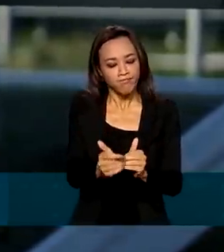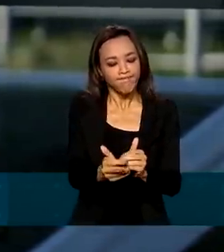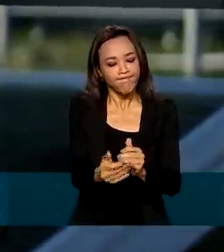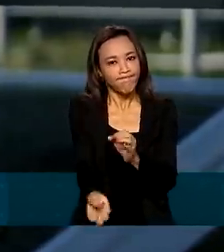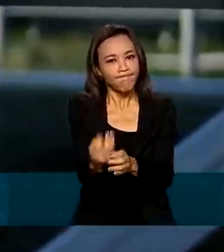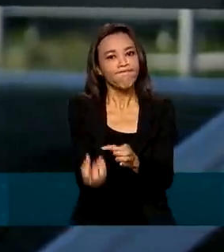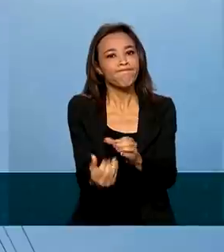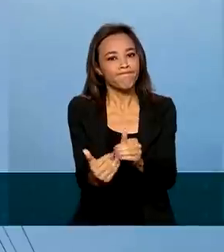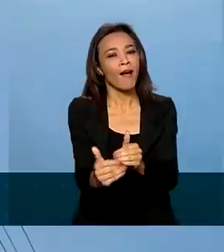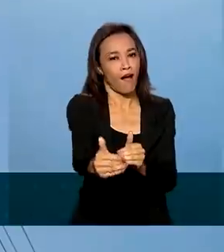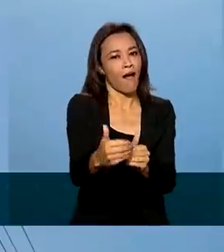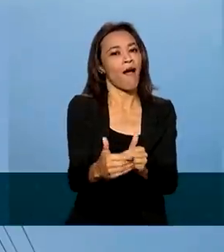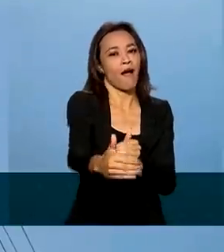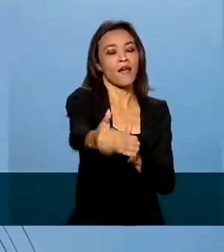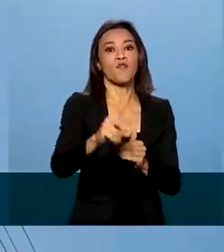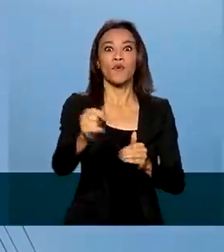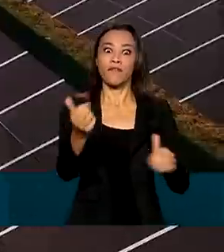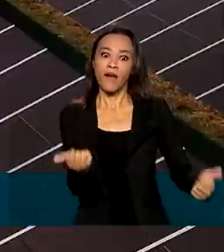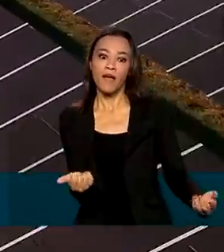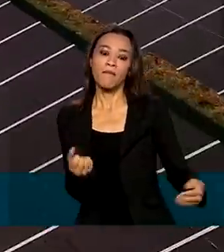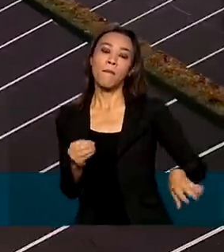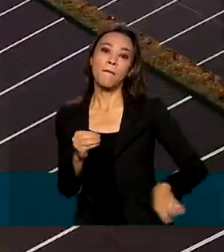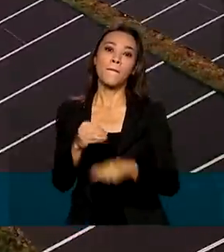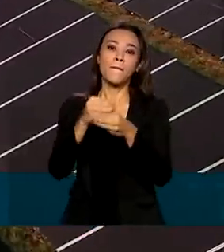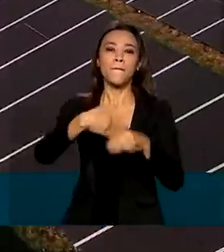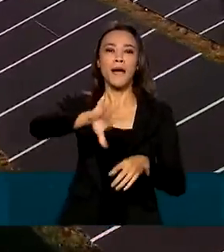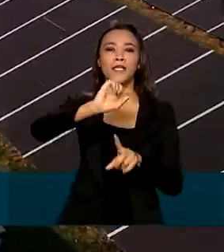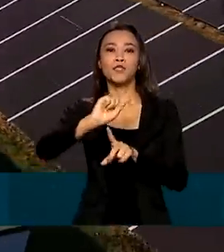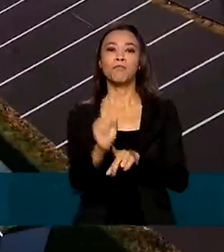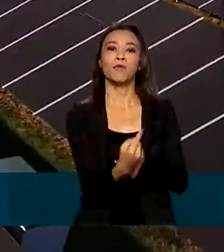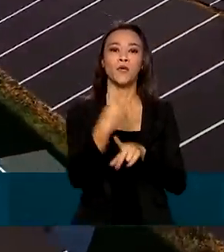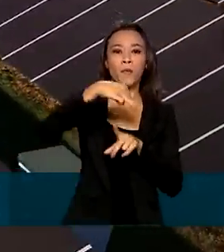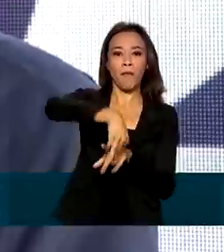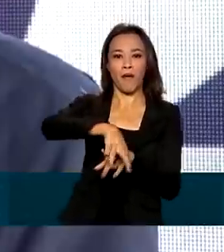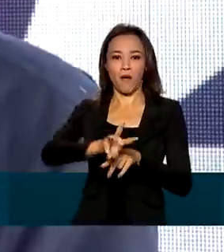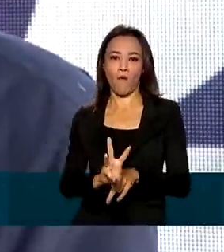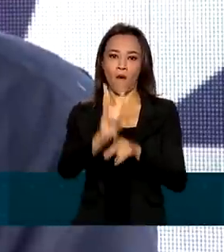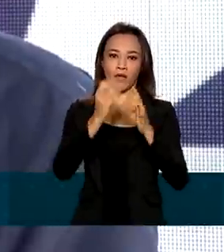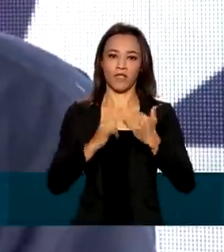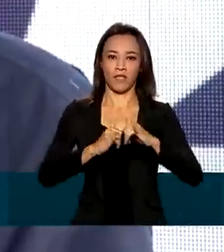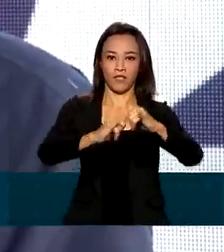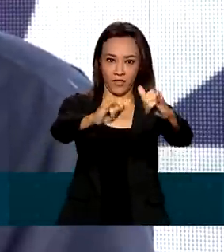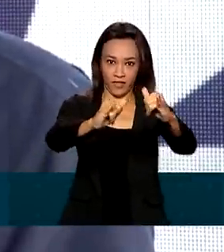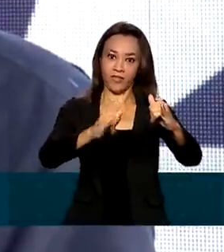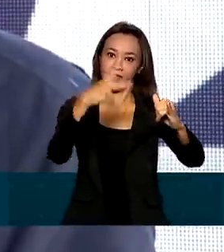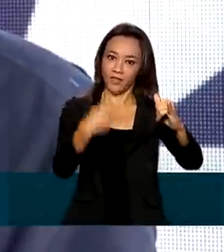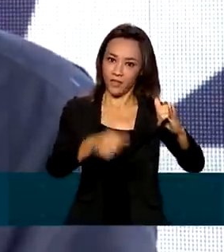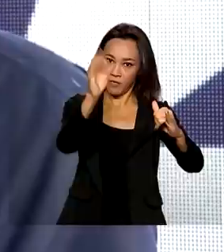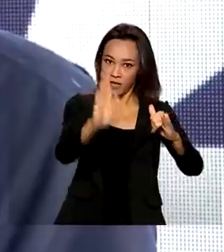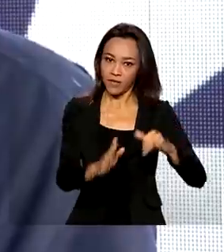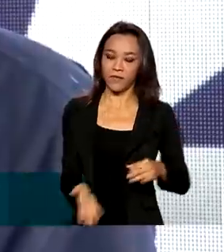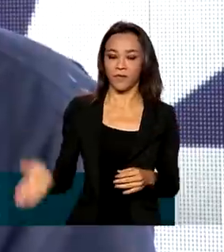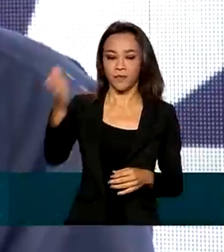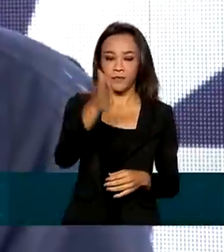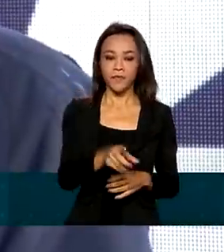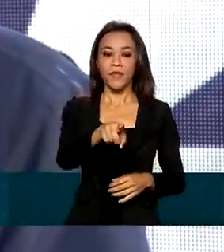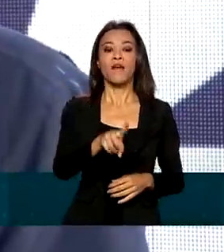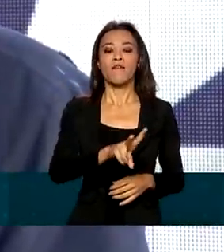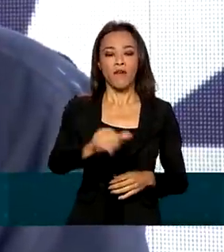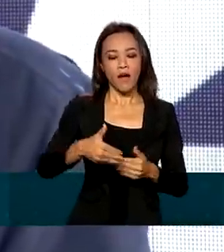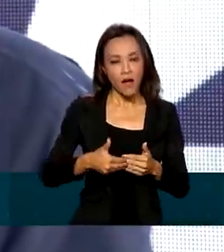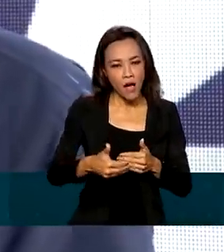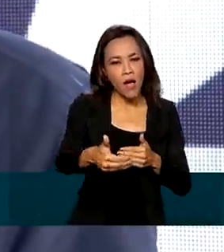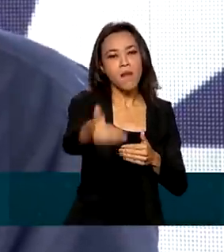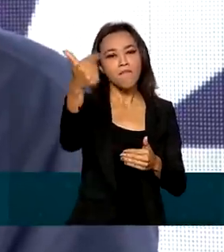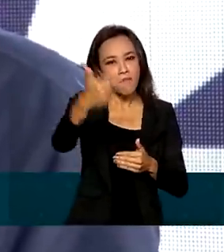vai acrescentar mais de mil megawatts na matriz elétrica brasileira. Esse ano ainda vamos realizar mais alguns